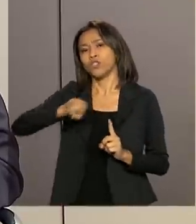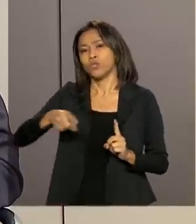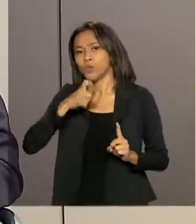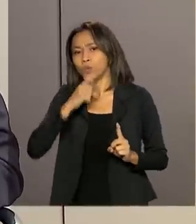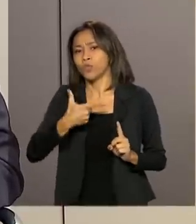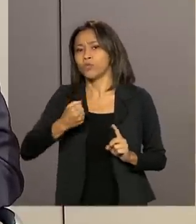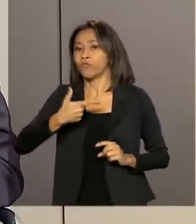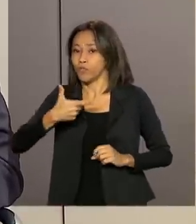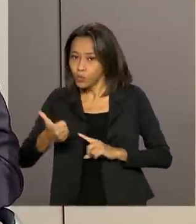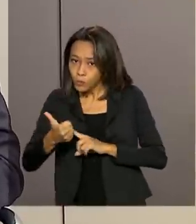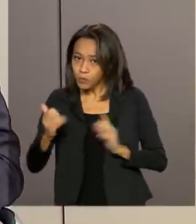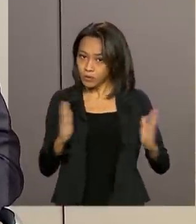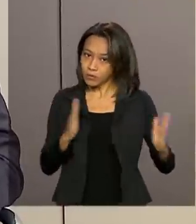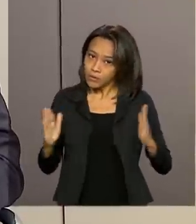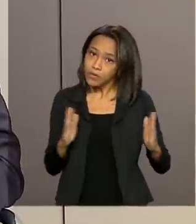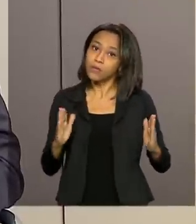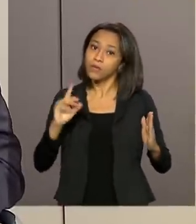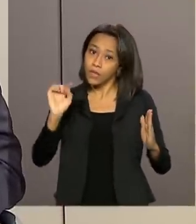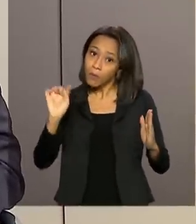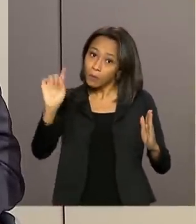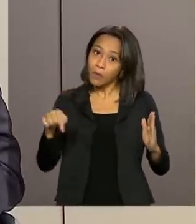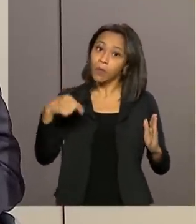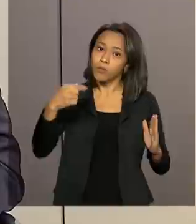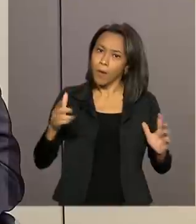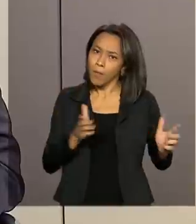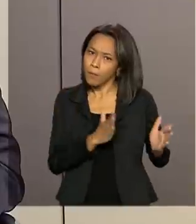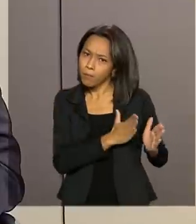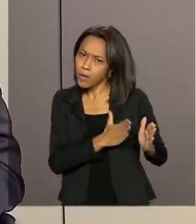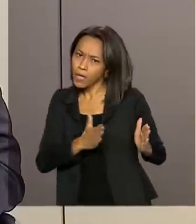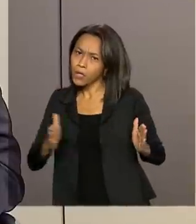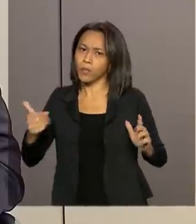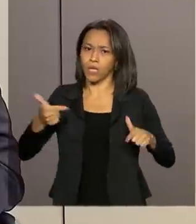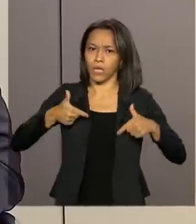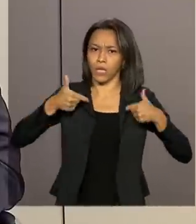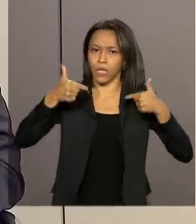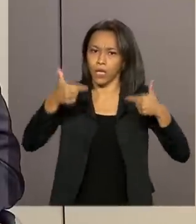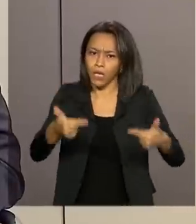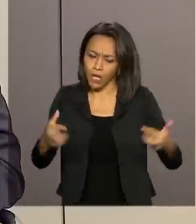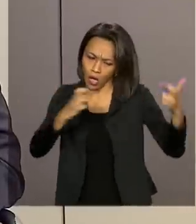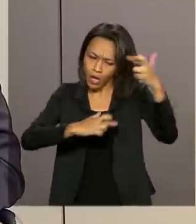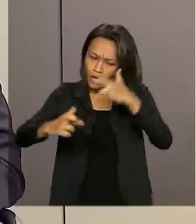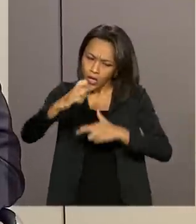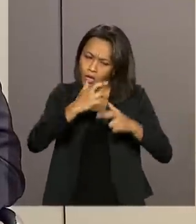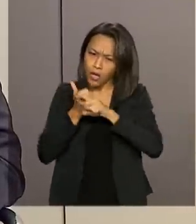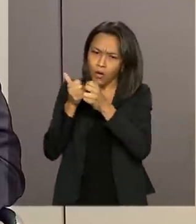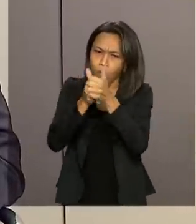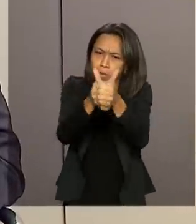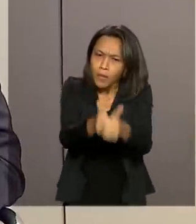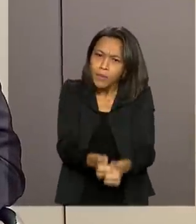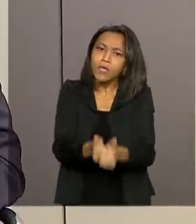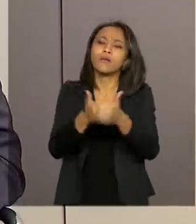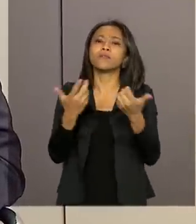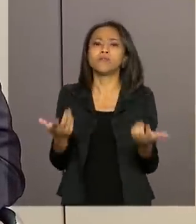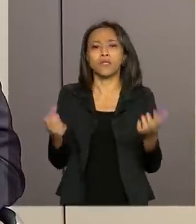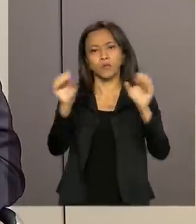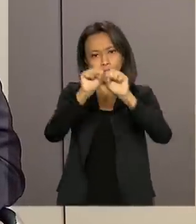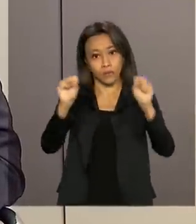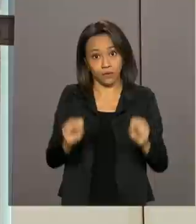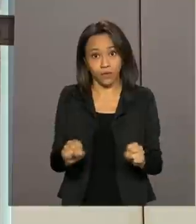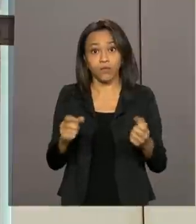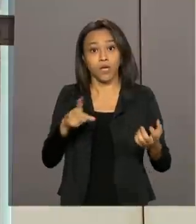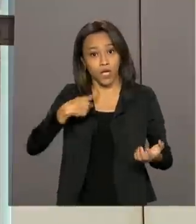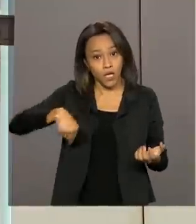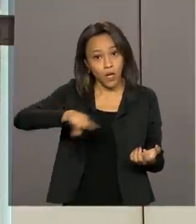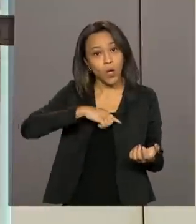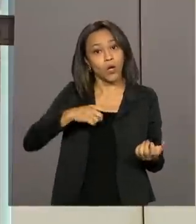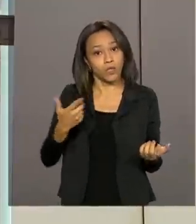2021, que é o próximo ciclo de acompanhamento e monitoramento dos nossos sistemas, a